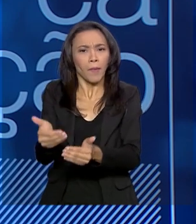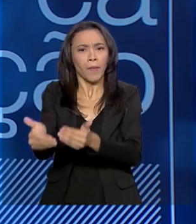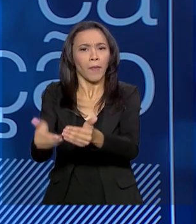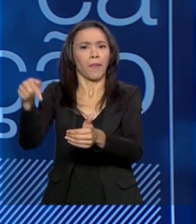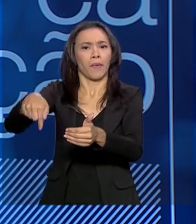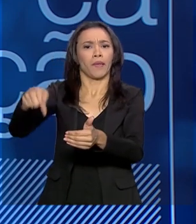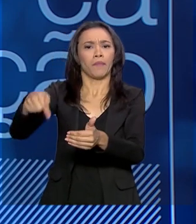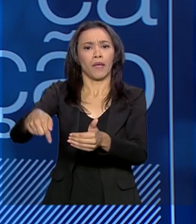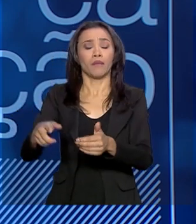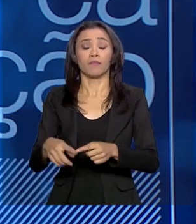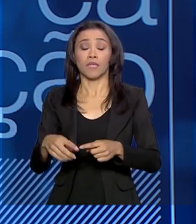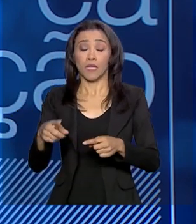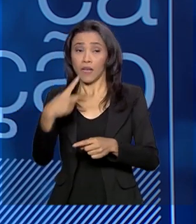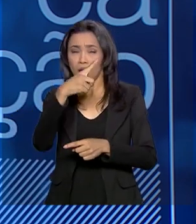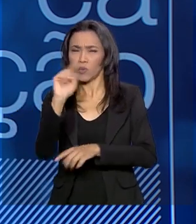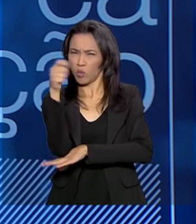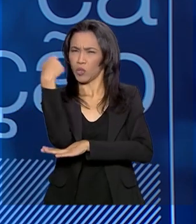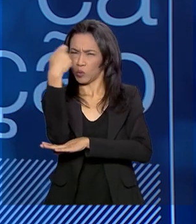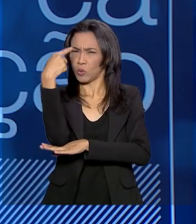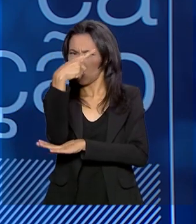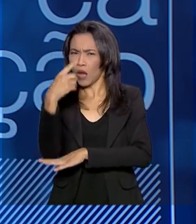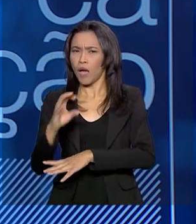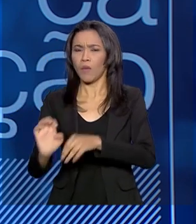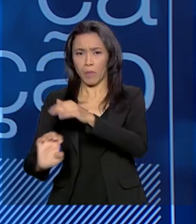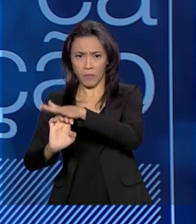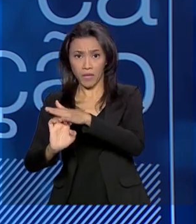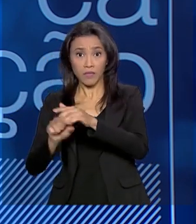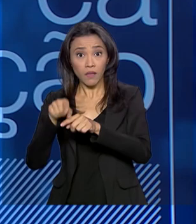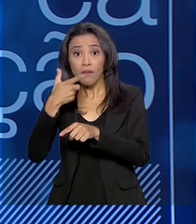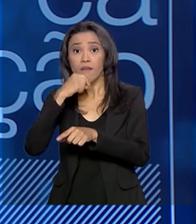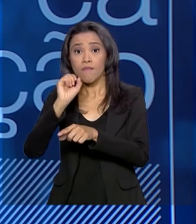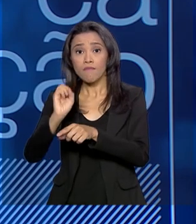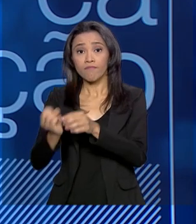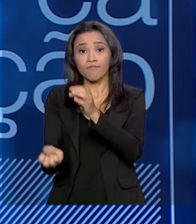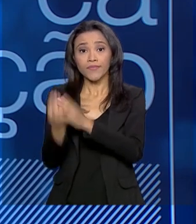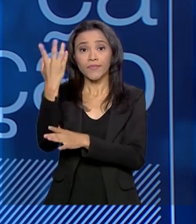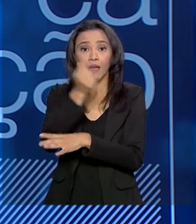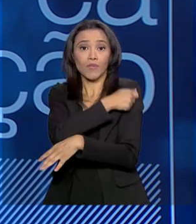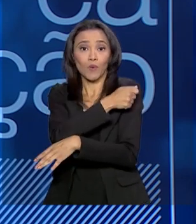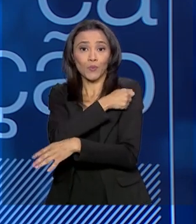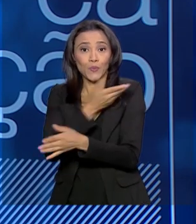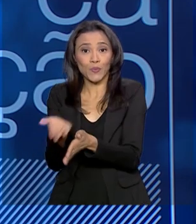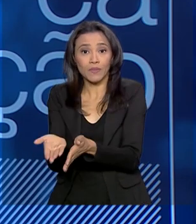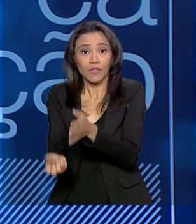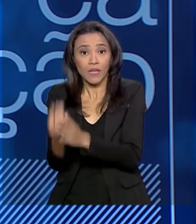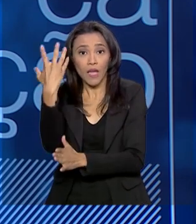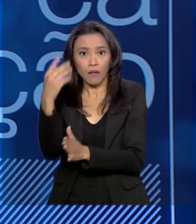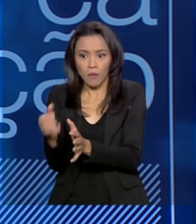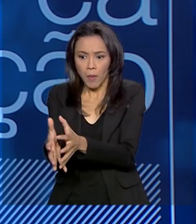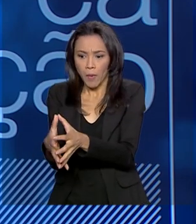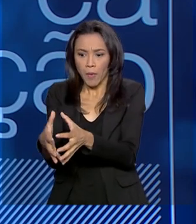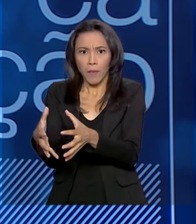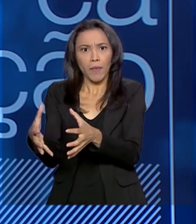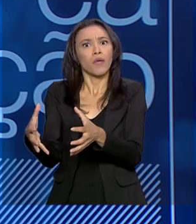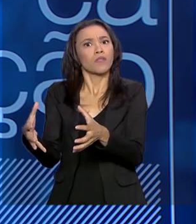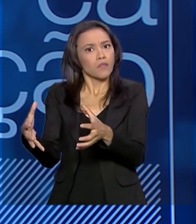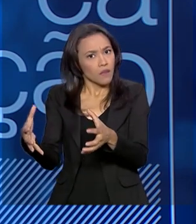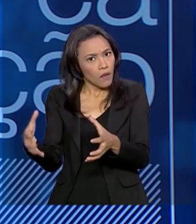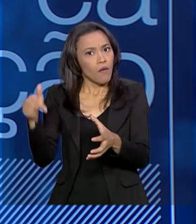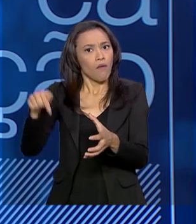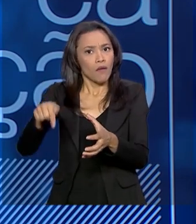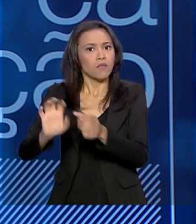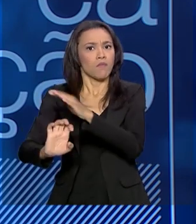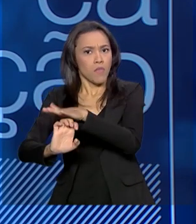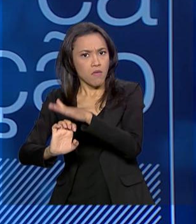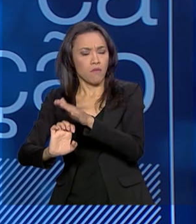uma empresa, GetNet, criada pelos alunos da PUC, cresceu, se tornou um unicórnio, que é uma empresa que alcança